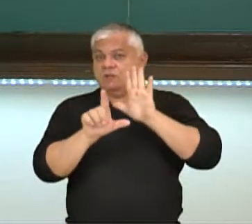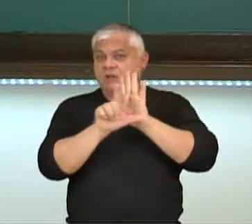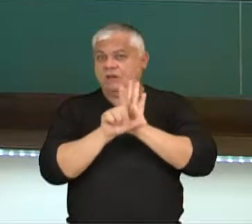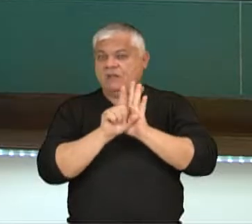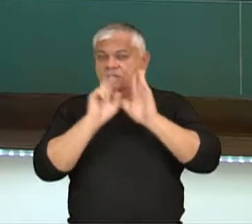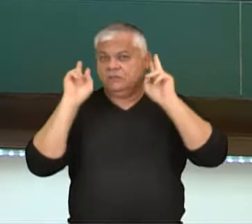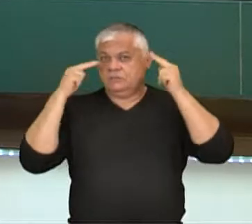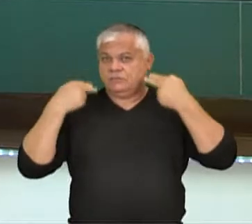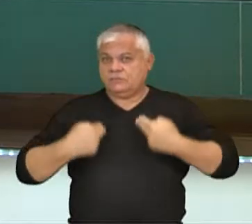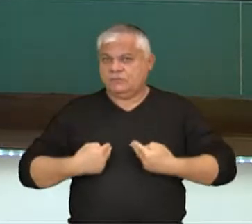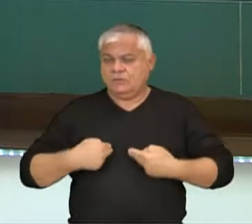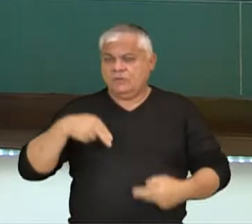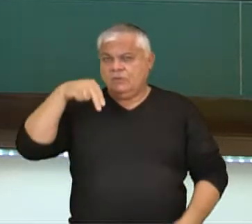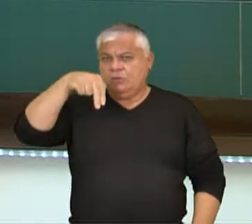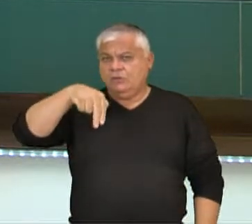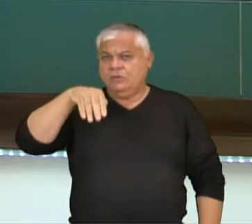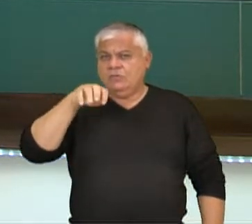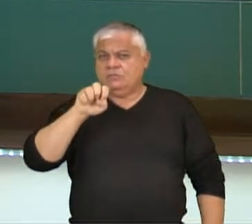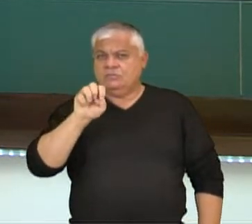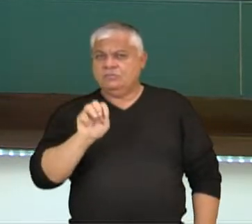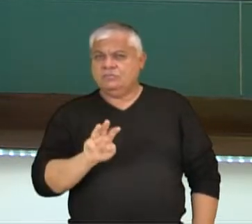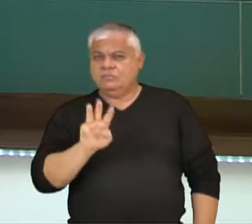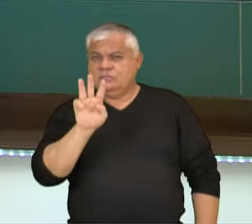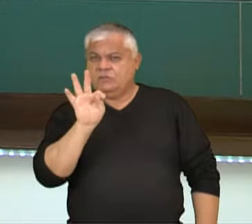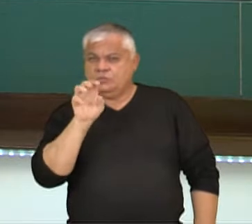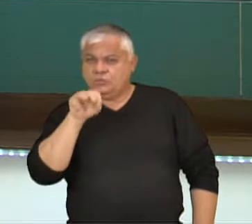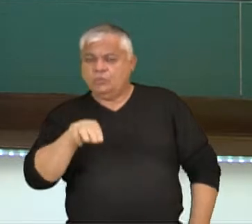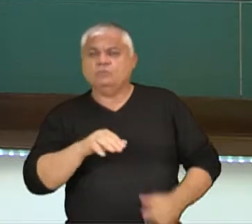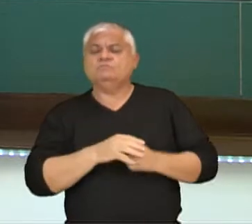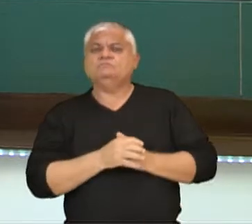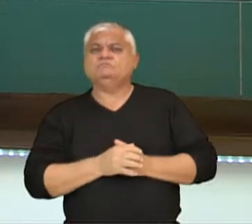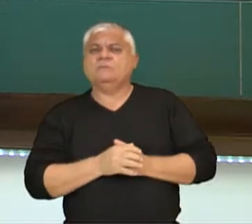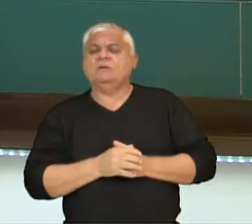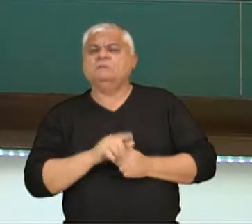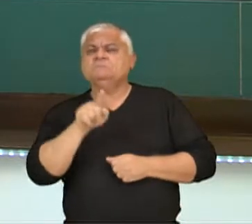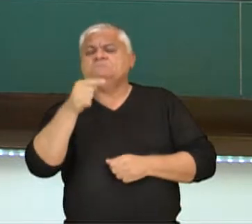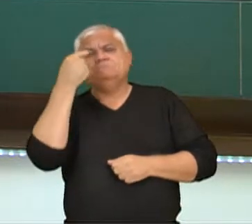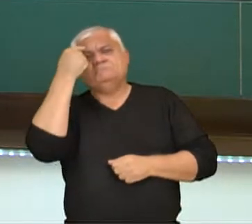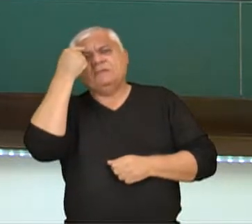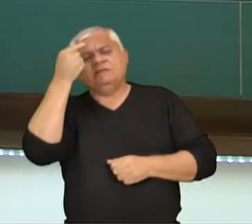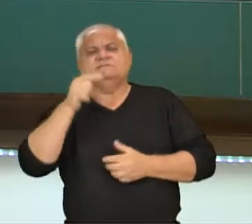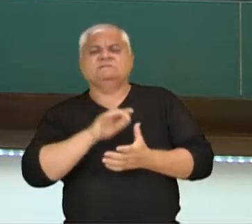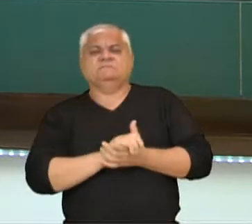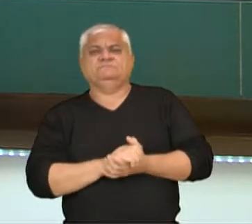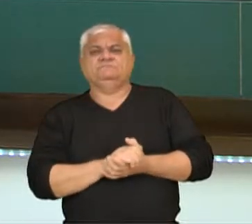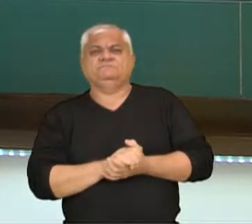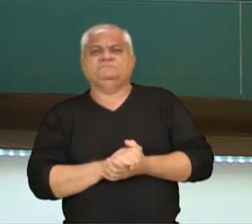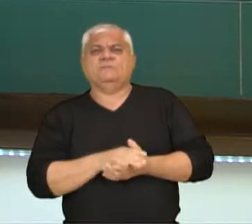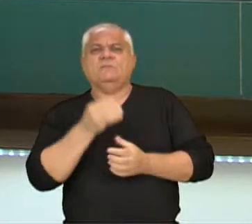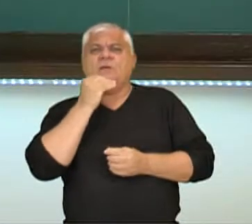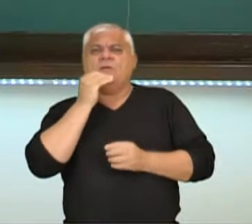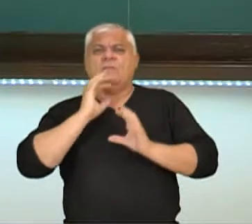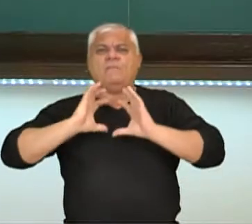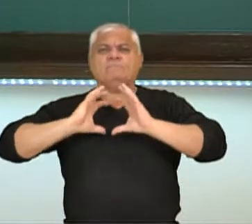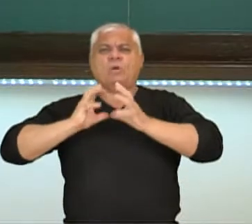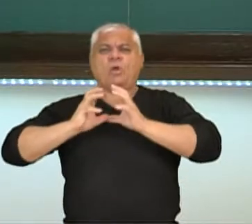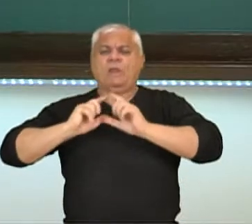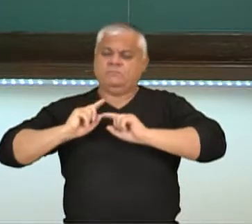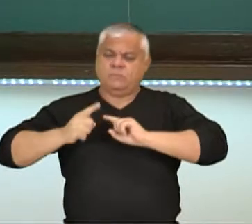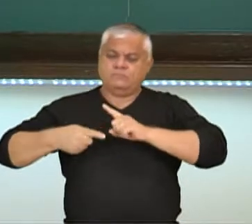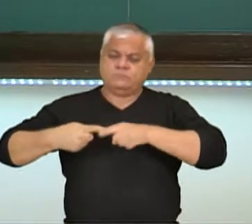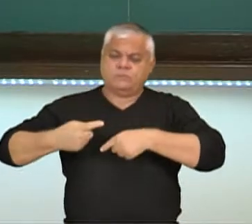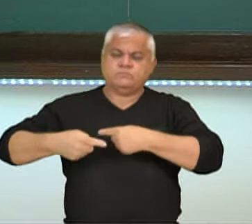Newton. A segunda lei de Newton. Só para você pensar, imagine uma bola rolando numa quadra,